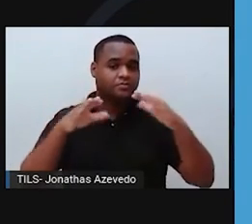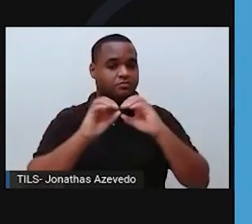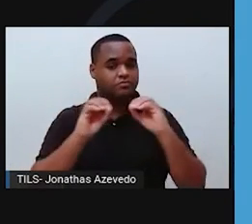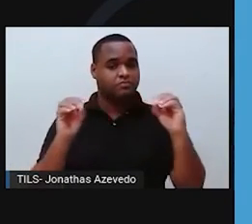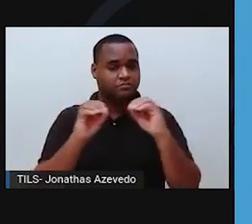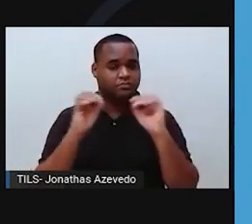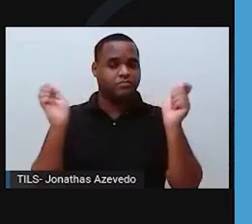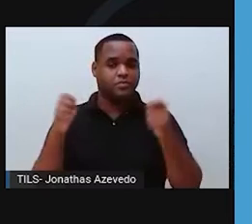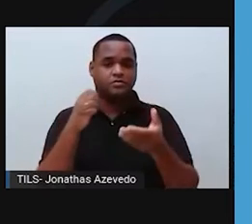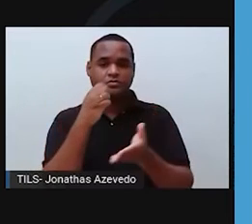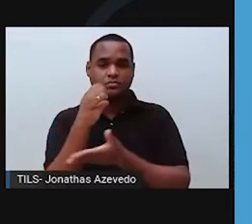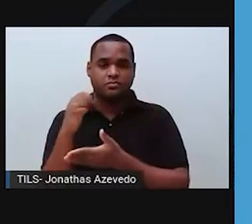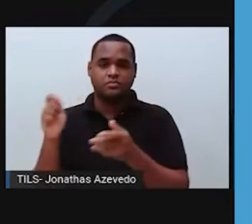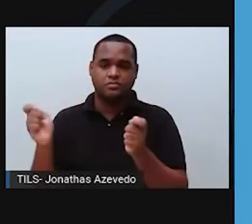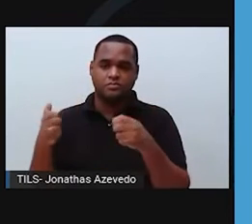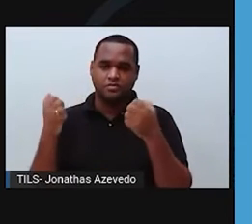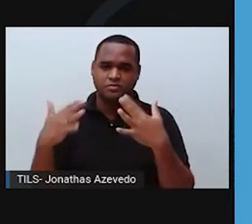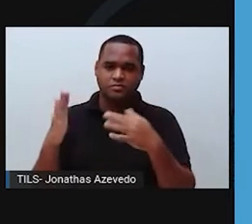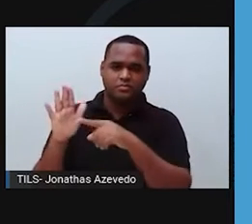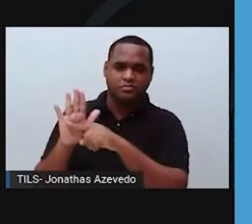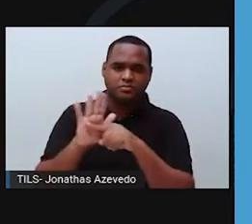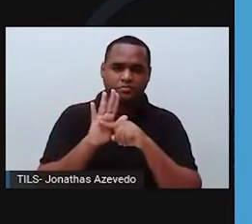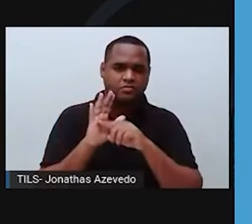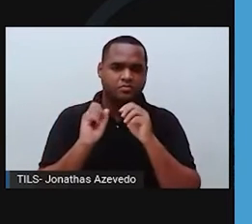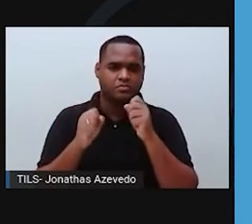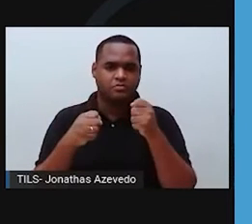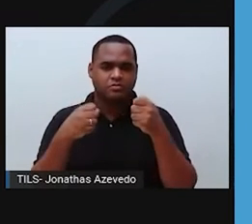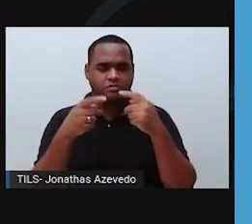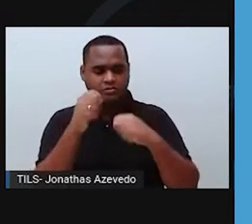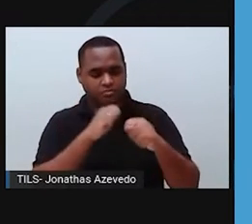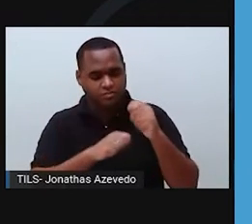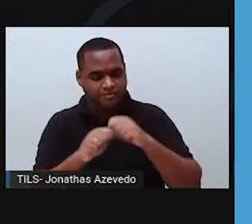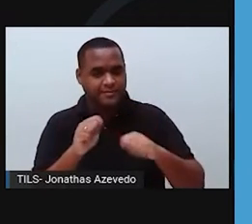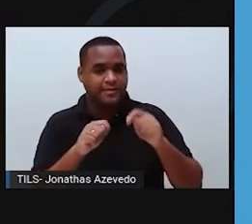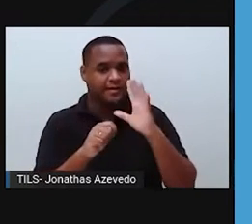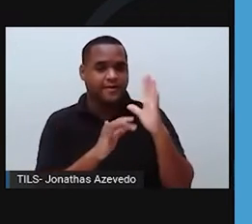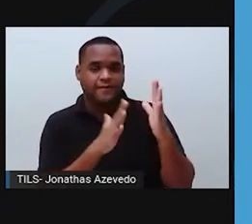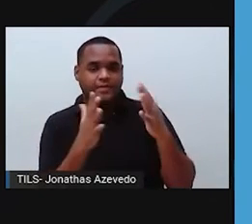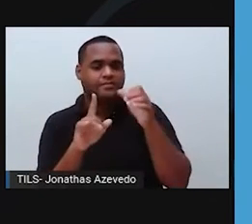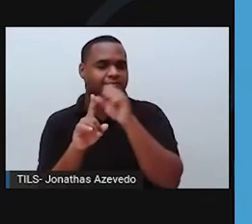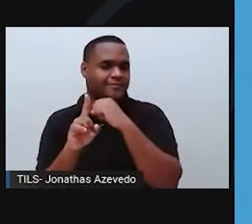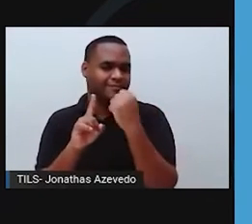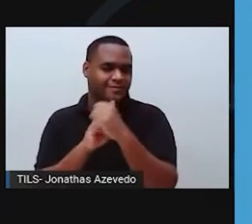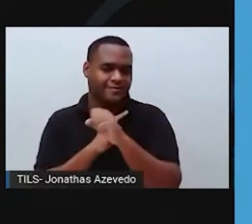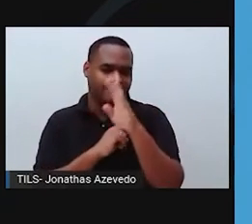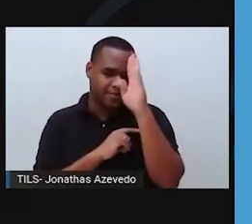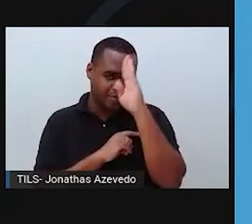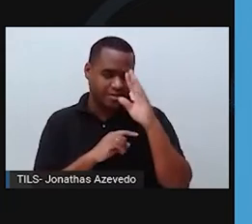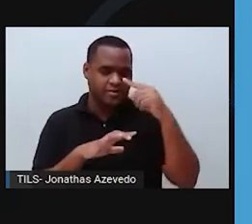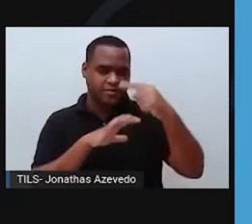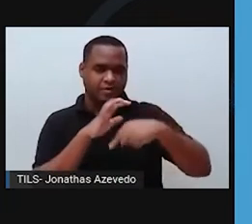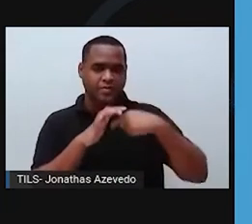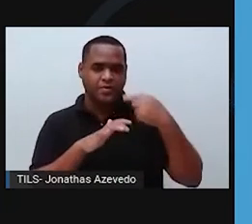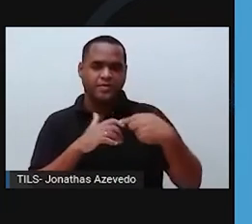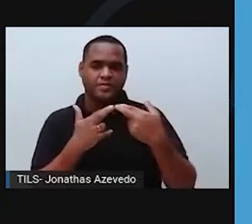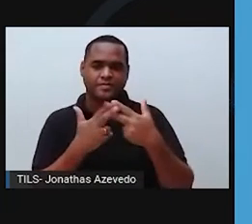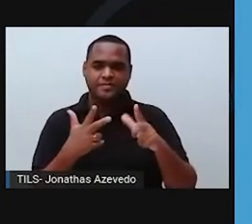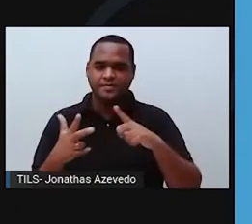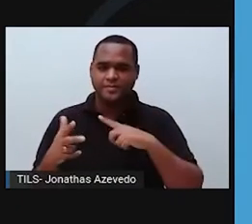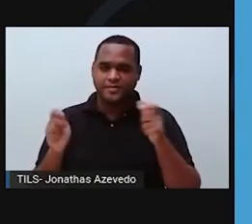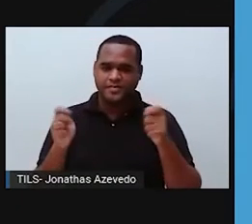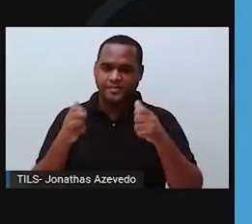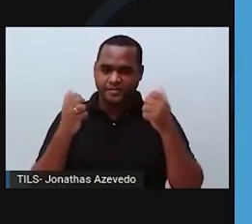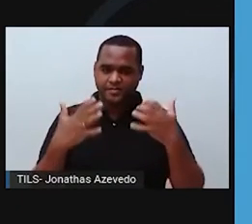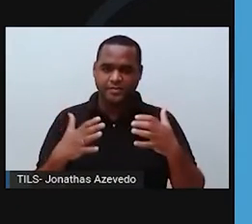desmatamento. E isso ainda traria benefícios econômicos, ambientais e sociais para o Brasil e o mundo. Apesar disso, ele